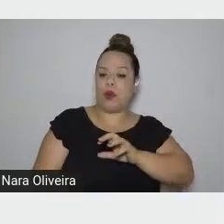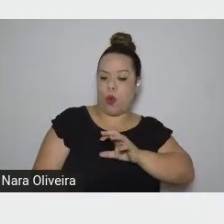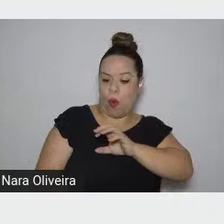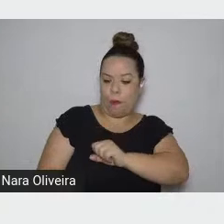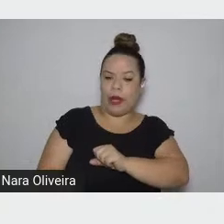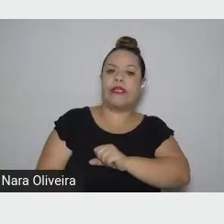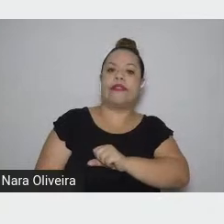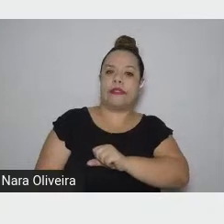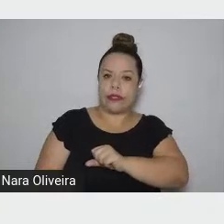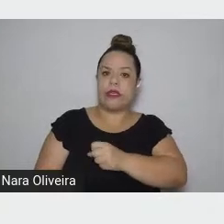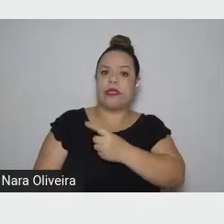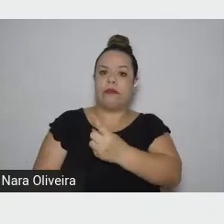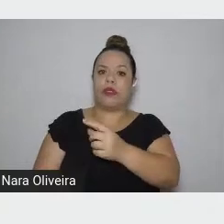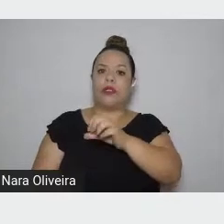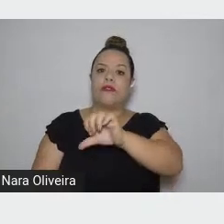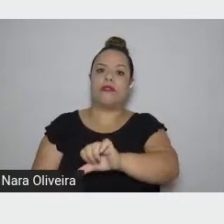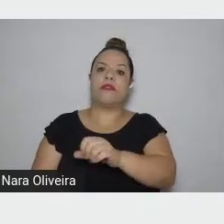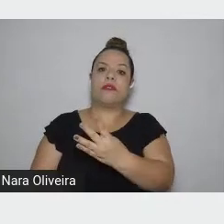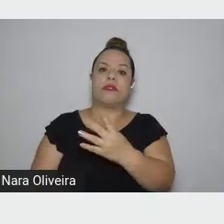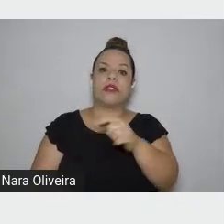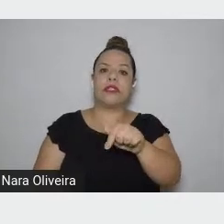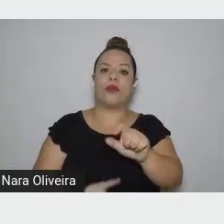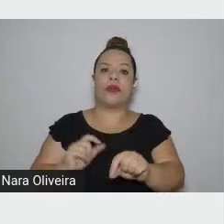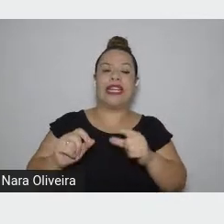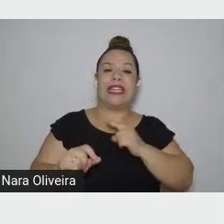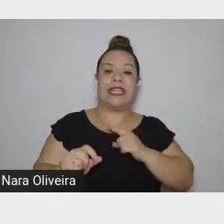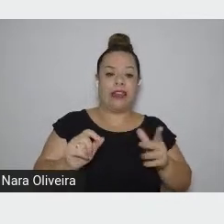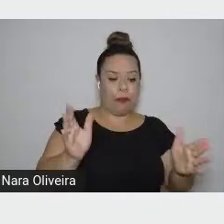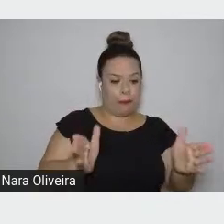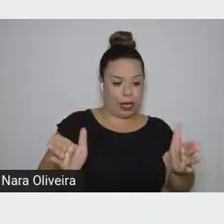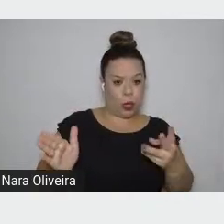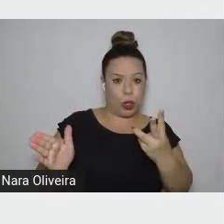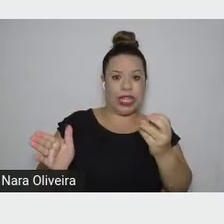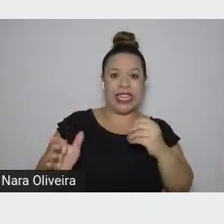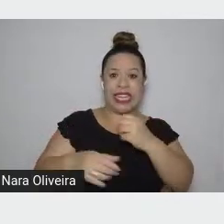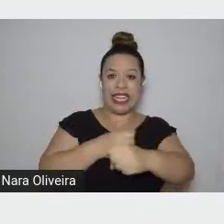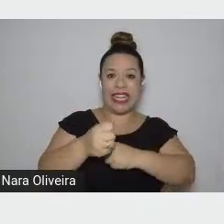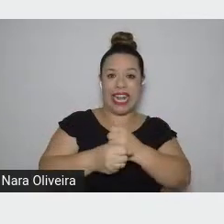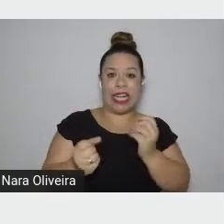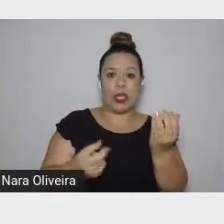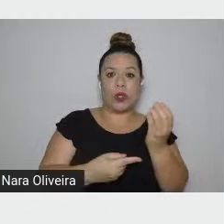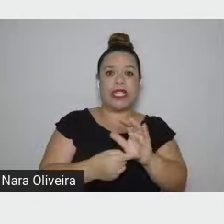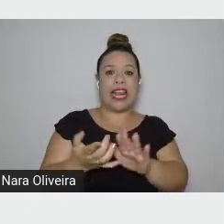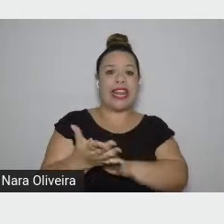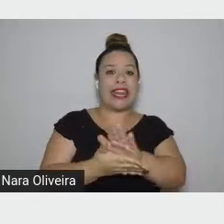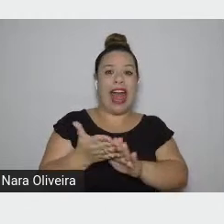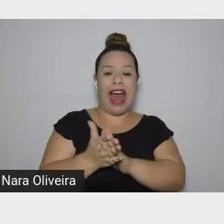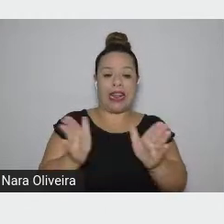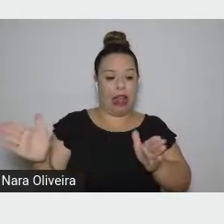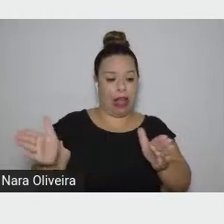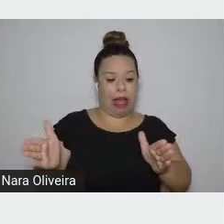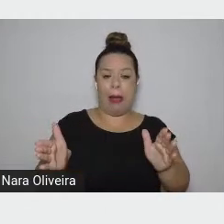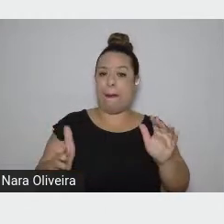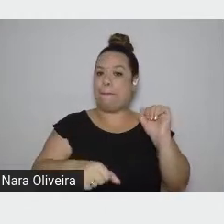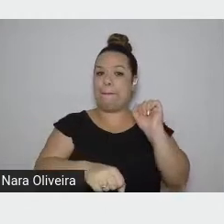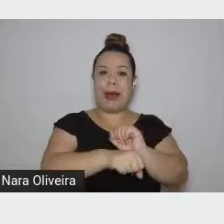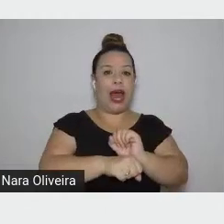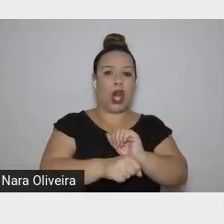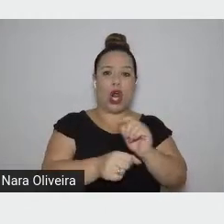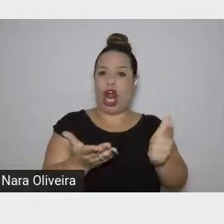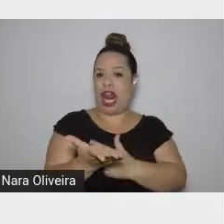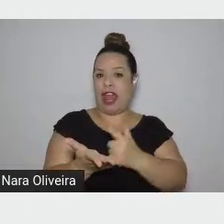Saramago passou 30 anos sem publicar outro romance. No intervalo, ele publicou